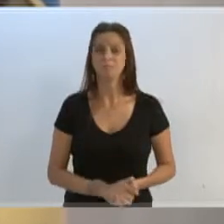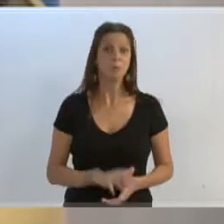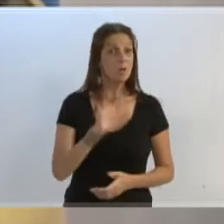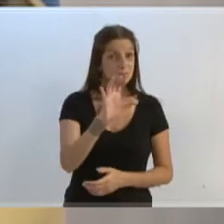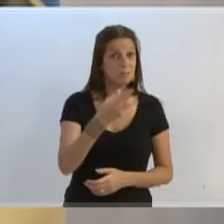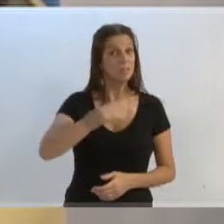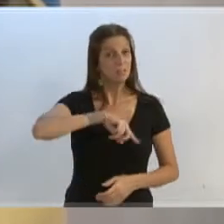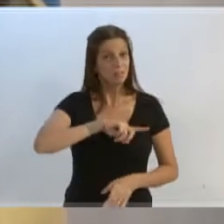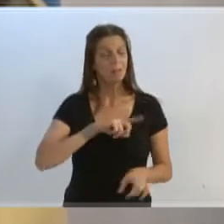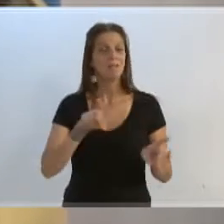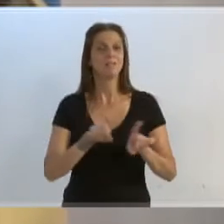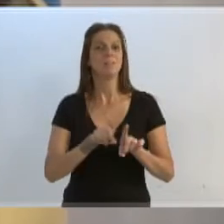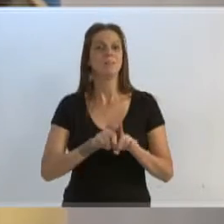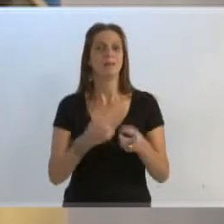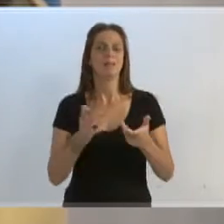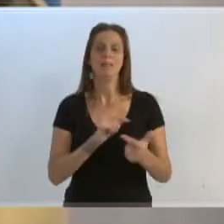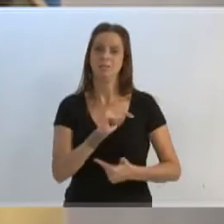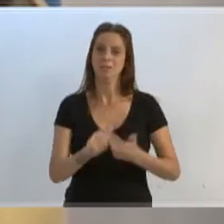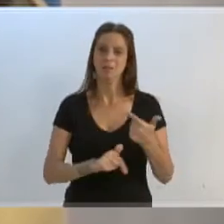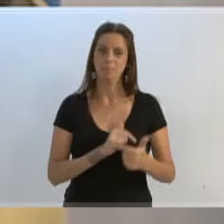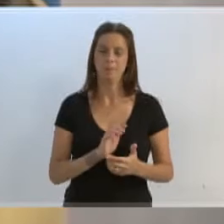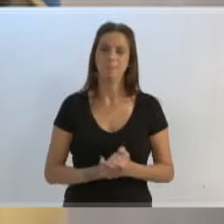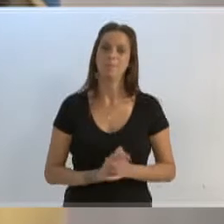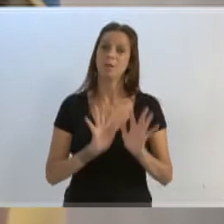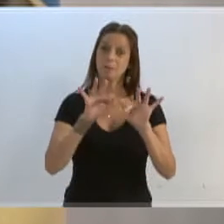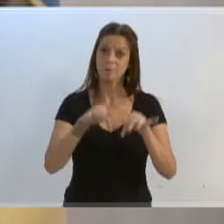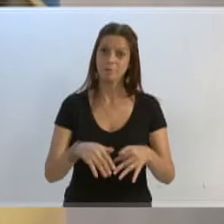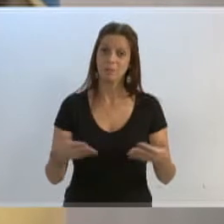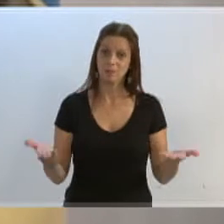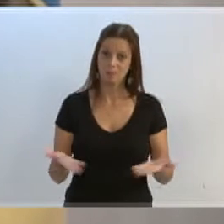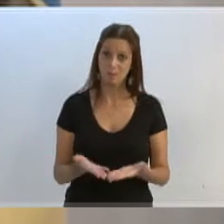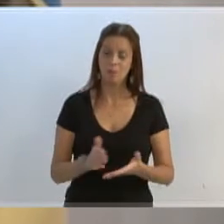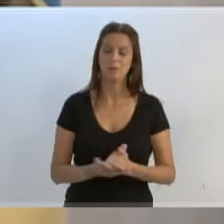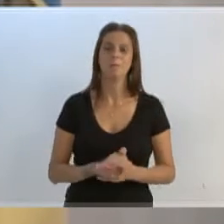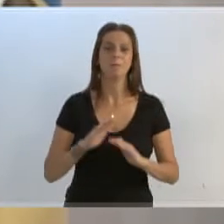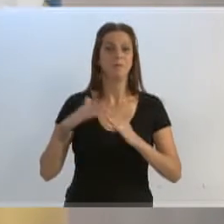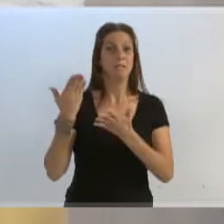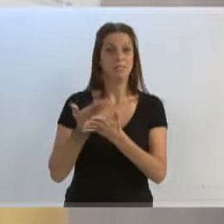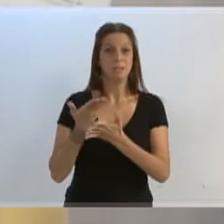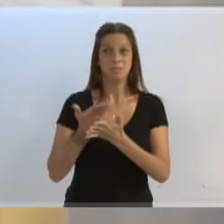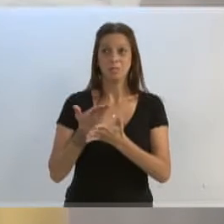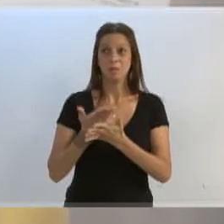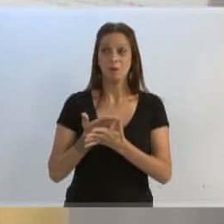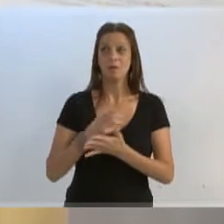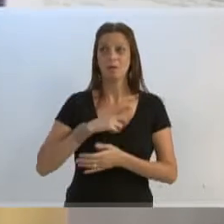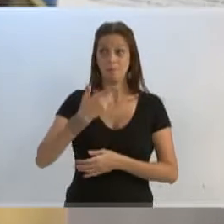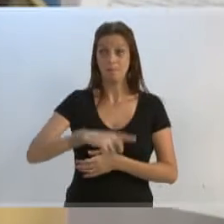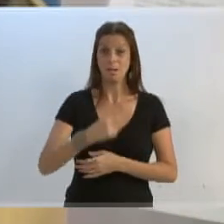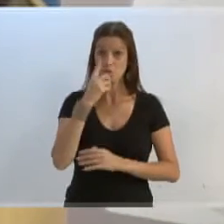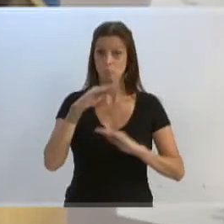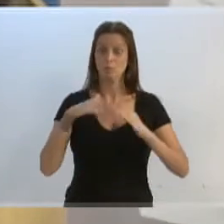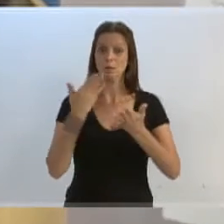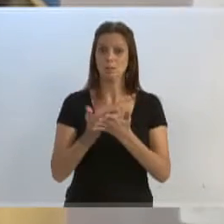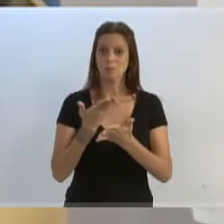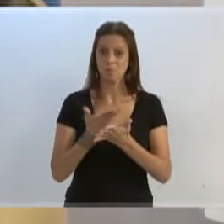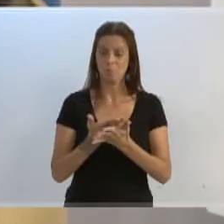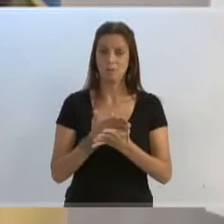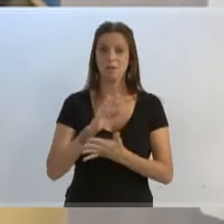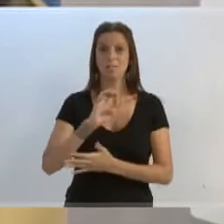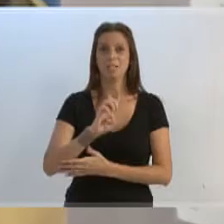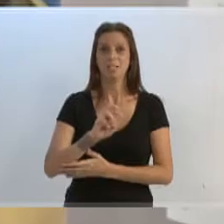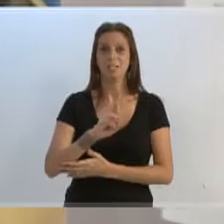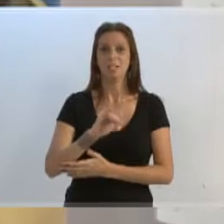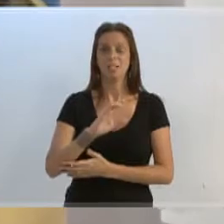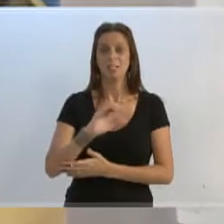trabalhar. E para encerrar aqui rapidamente, eu só quero dizer que a escola, mais uma escola, vereador Gilson, Erich